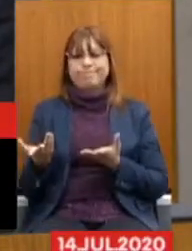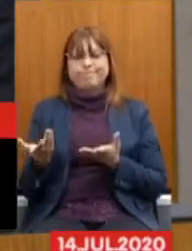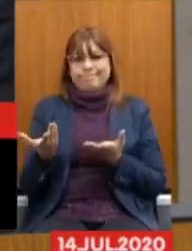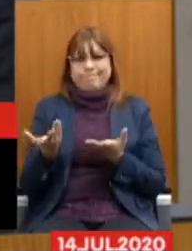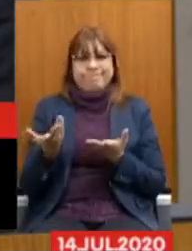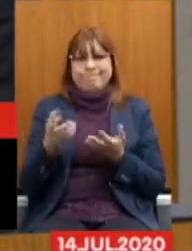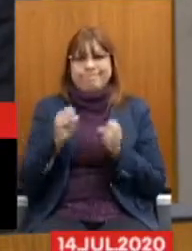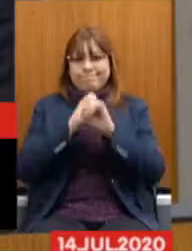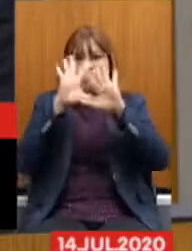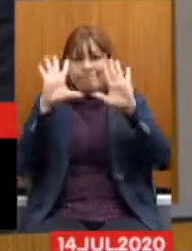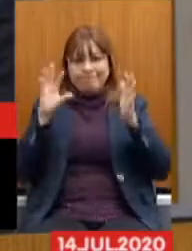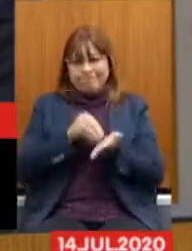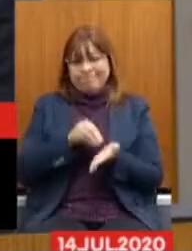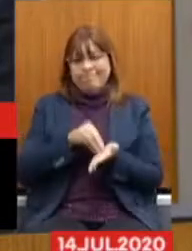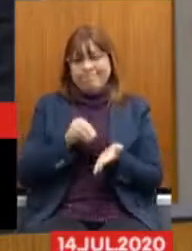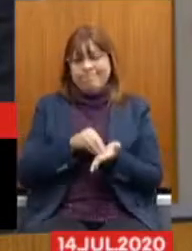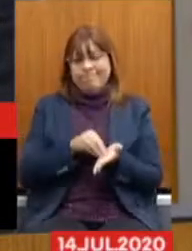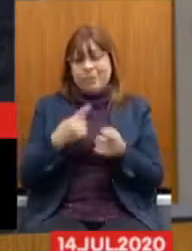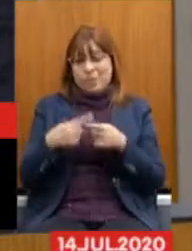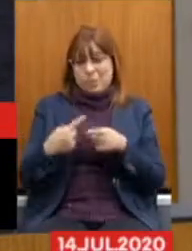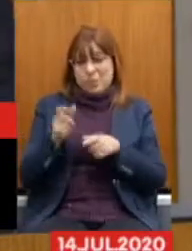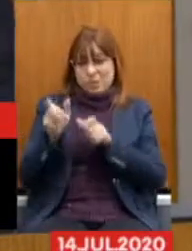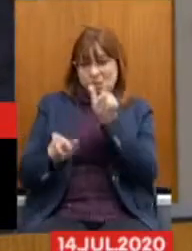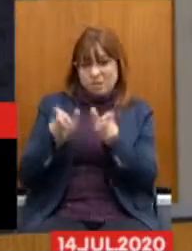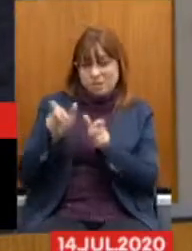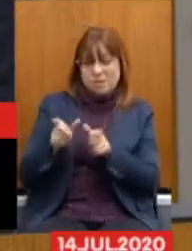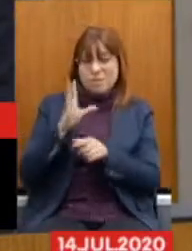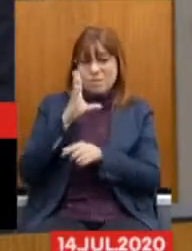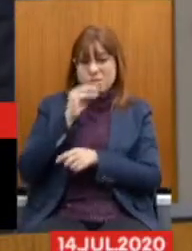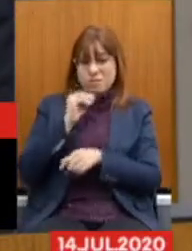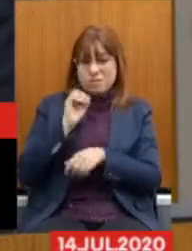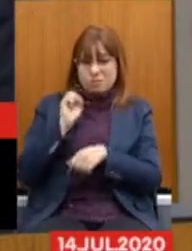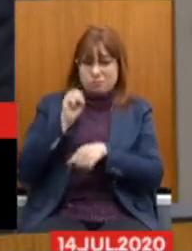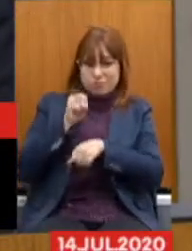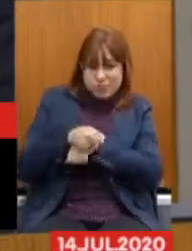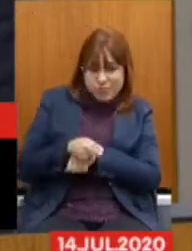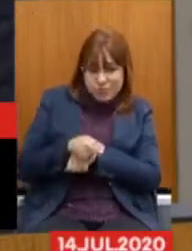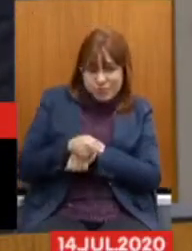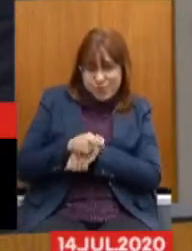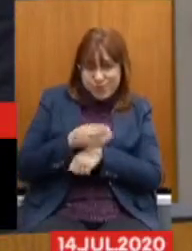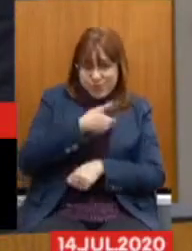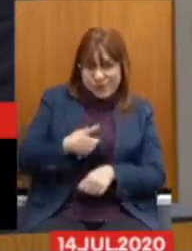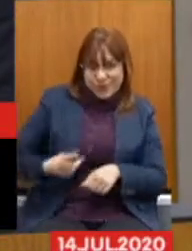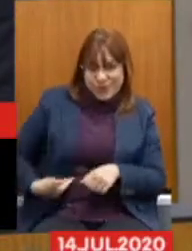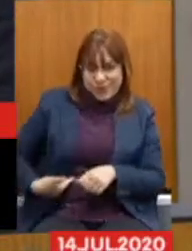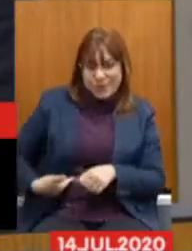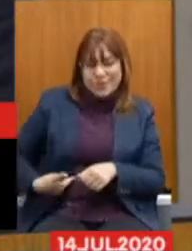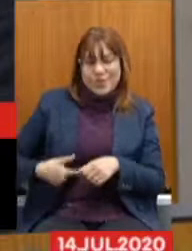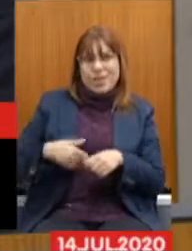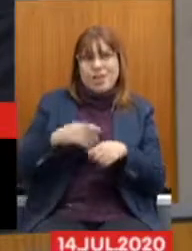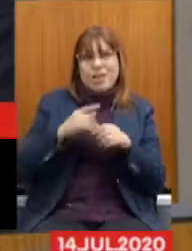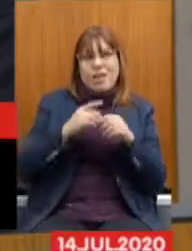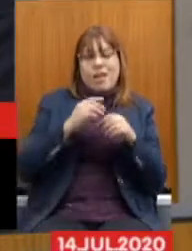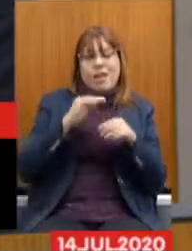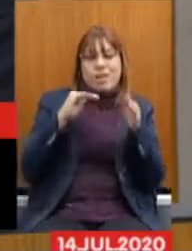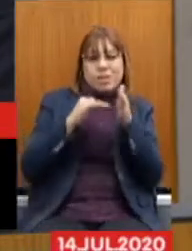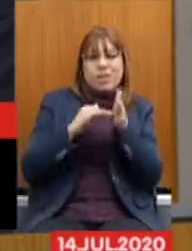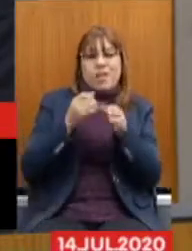aqueles servidores que ingressaram no serviço público até fevereiro de 2015,